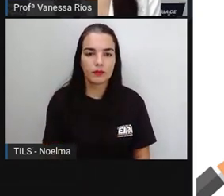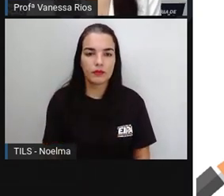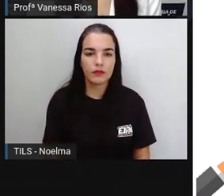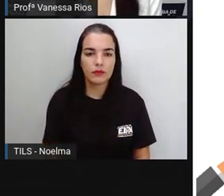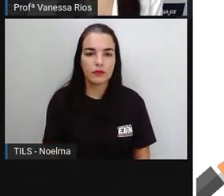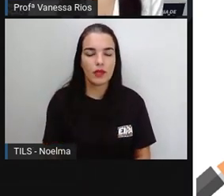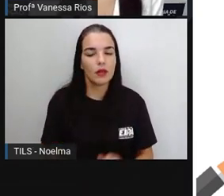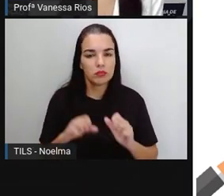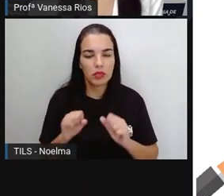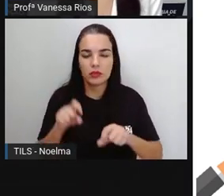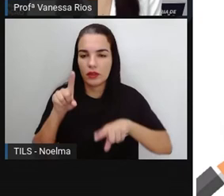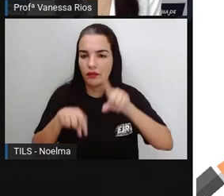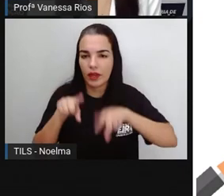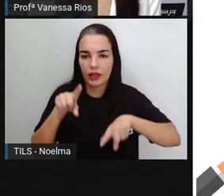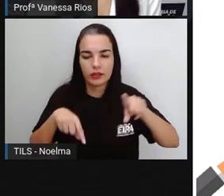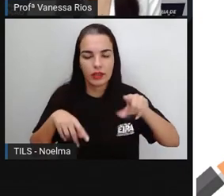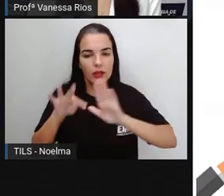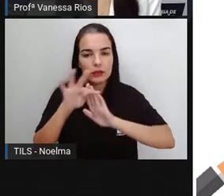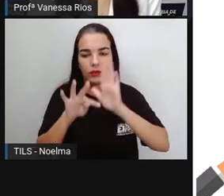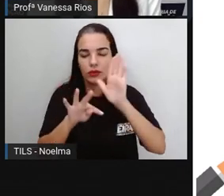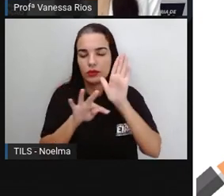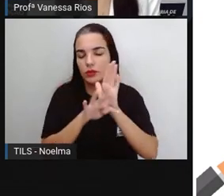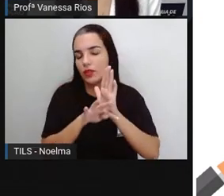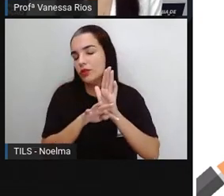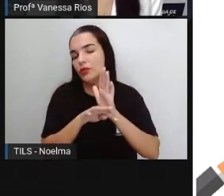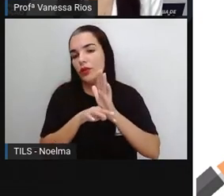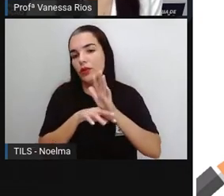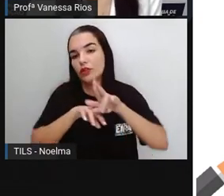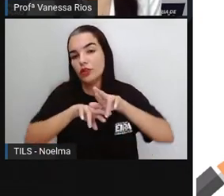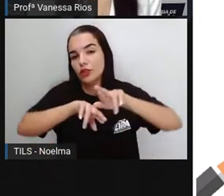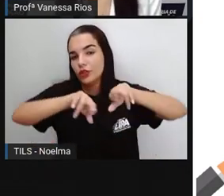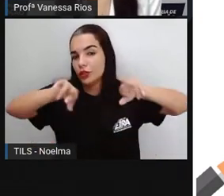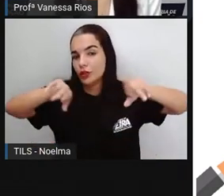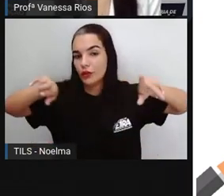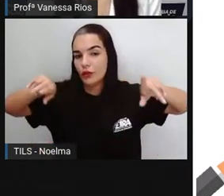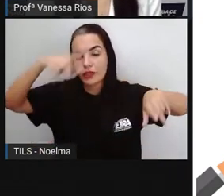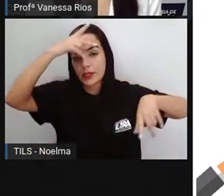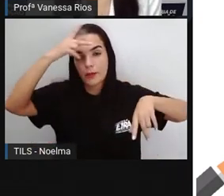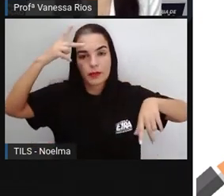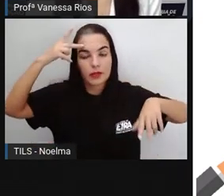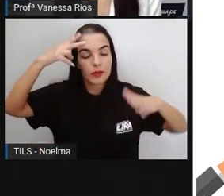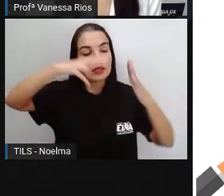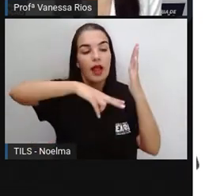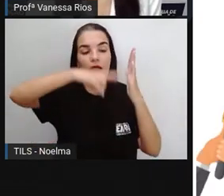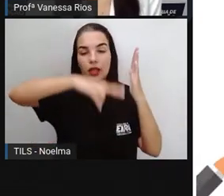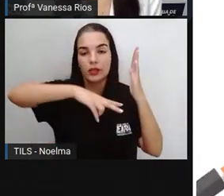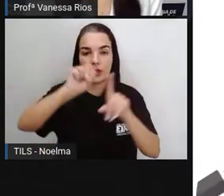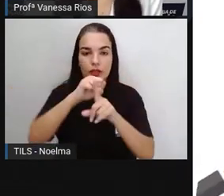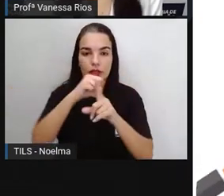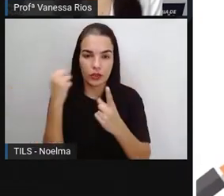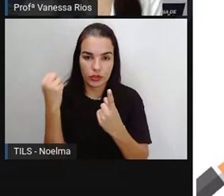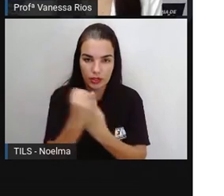necessidades, ao interesse dos diversos públicos que existem aí na sociedade.